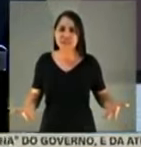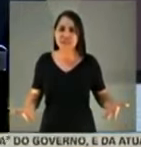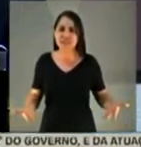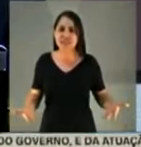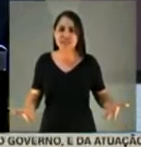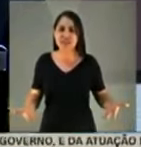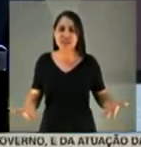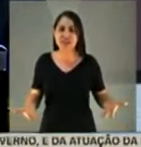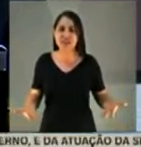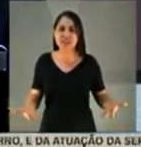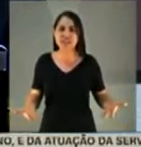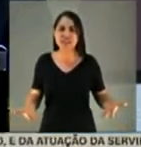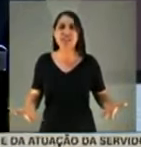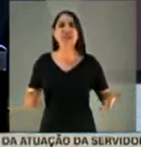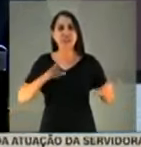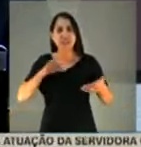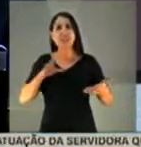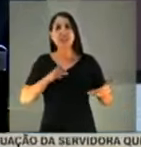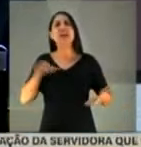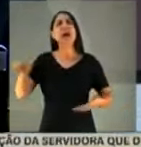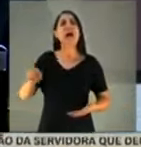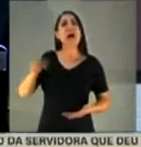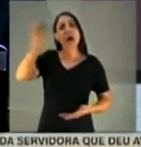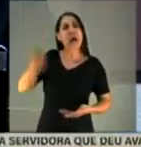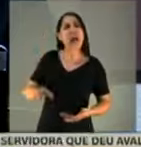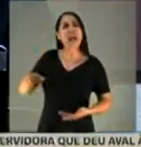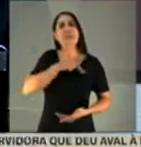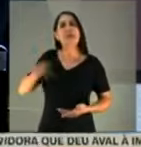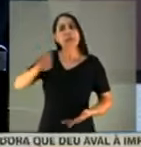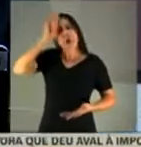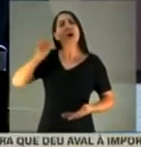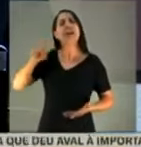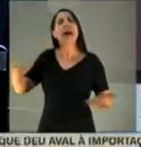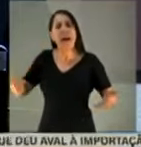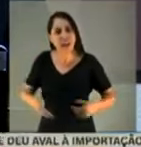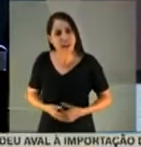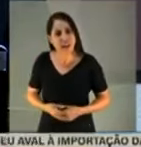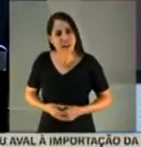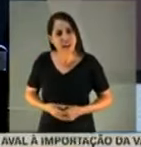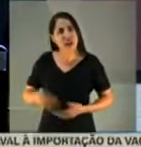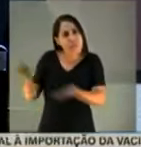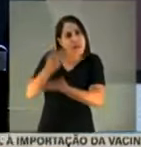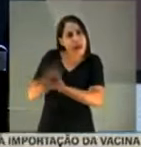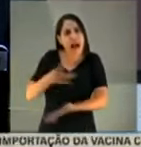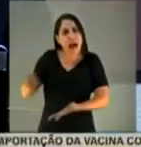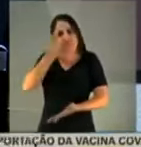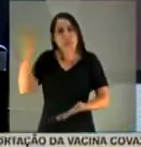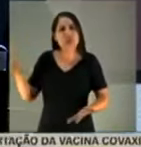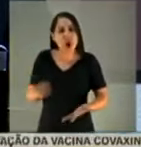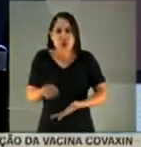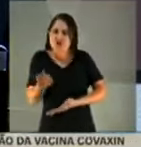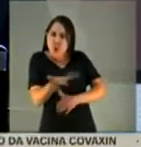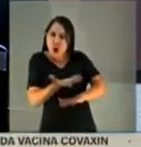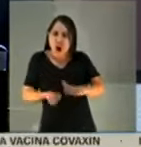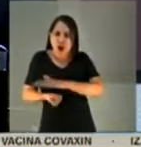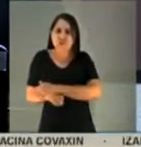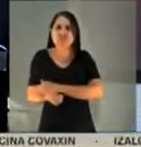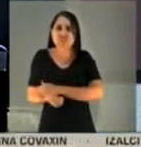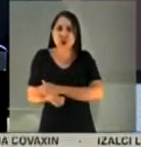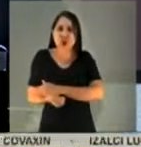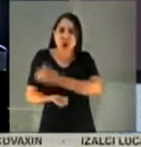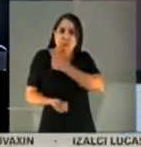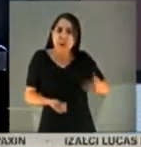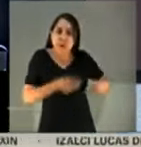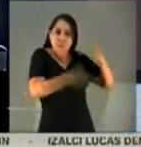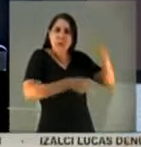levar do outro lado. Que presidente é esse que tem medo de pressão de quem está fazendo o errado? De quem dizia dinheiro público das